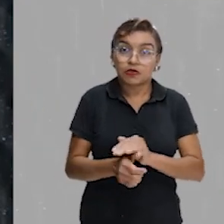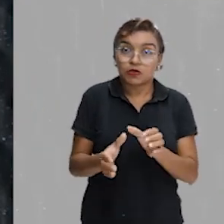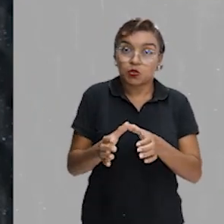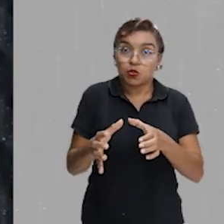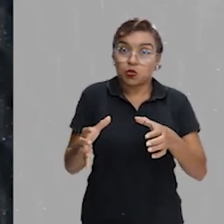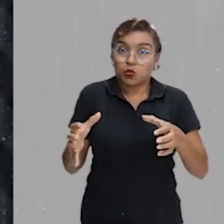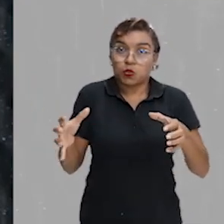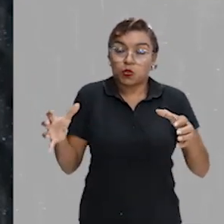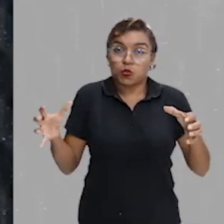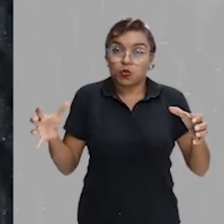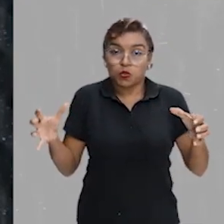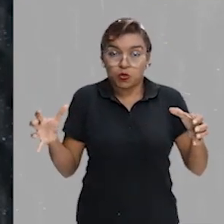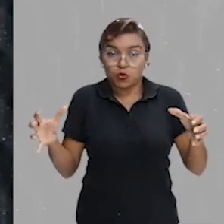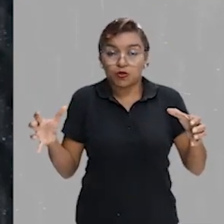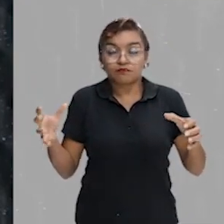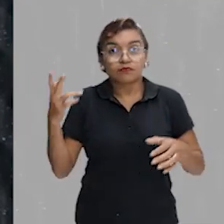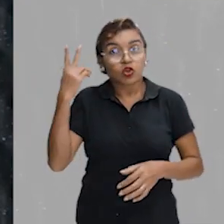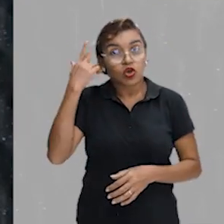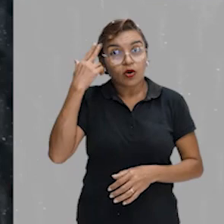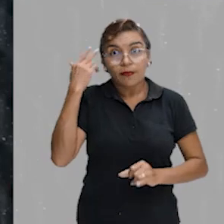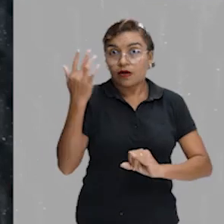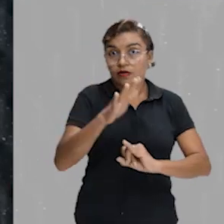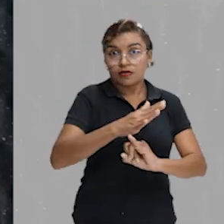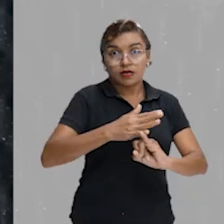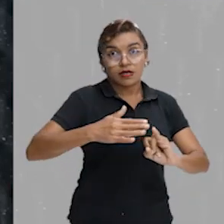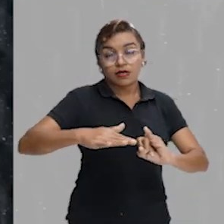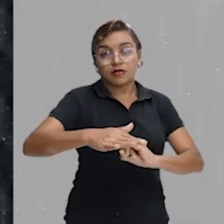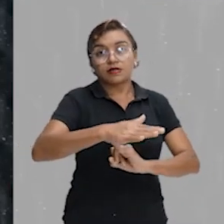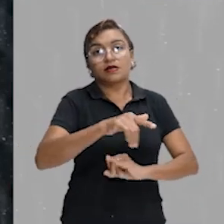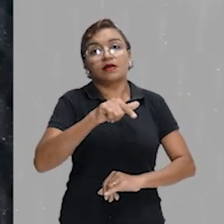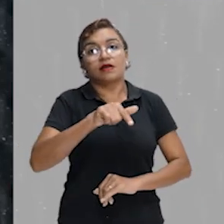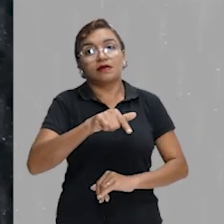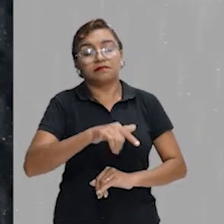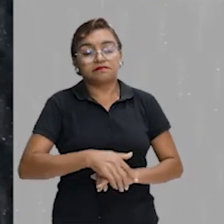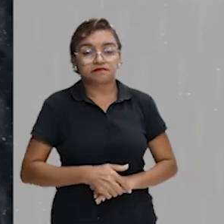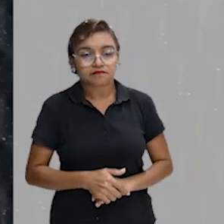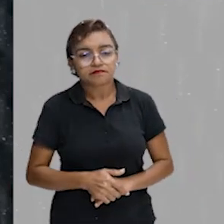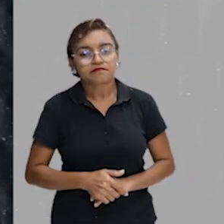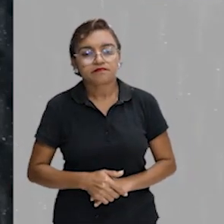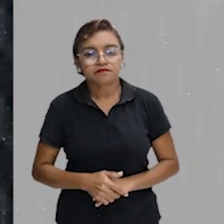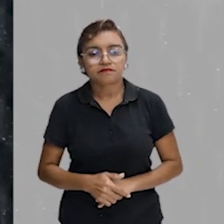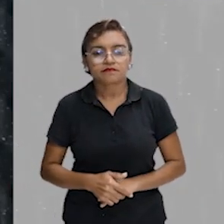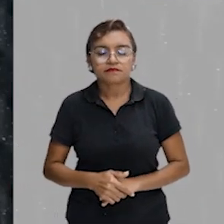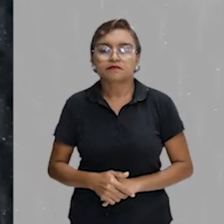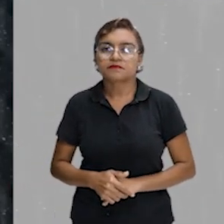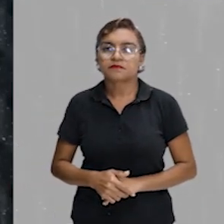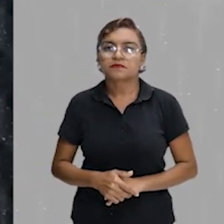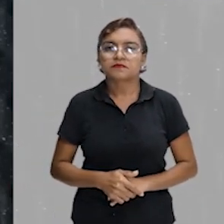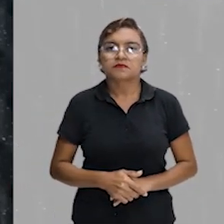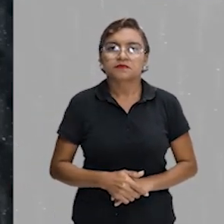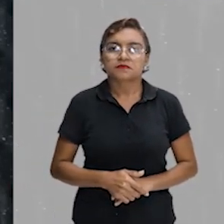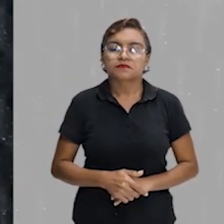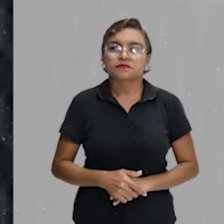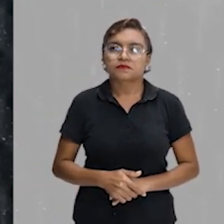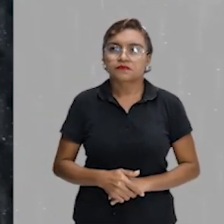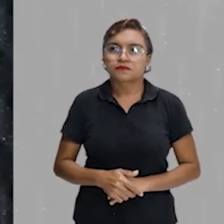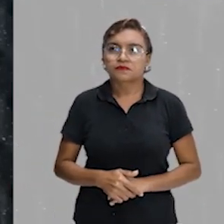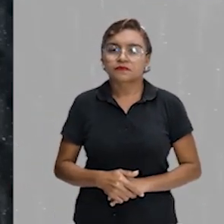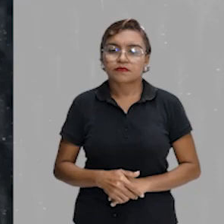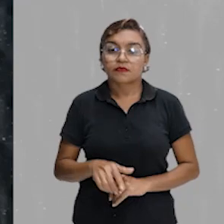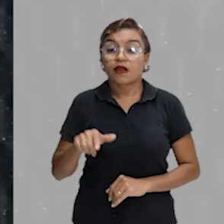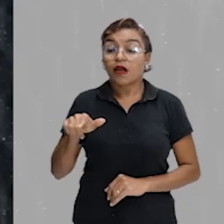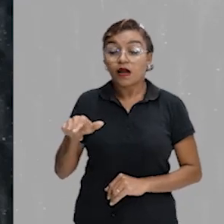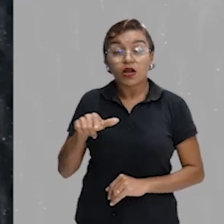gigante, muito comum nas Ilhas Galápagos e demais arredores, e ficou